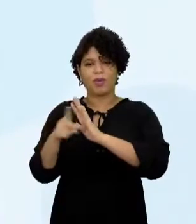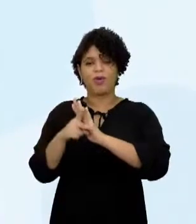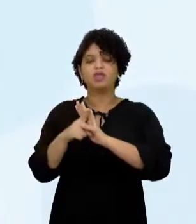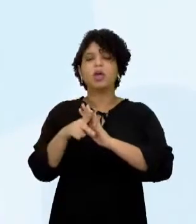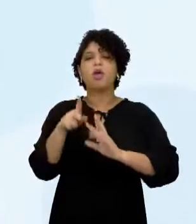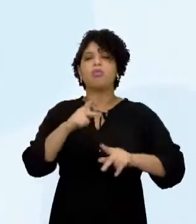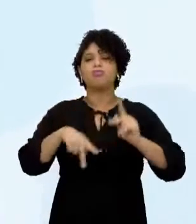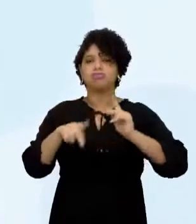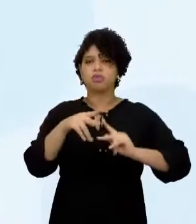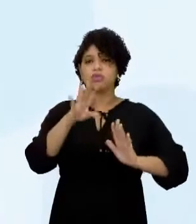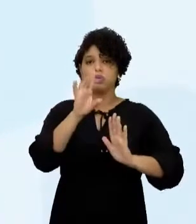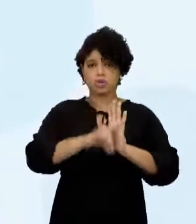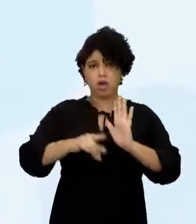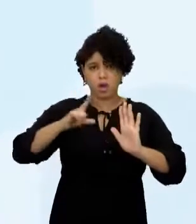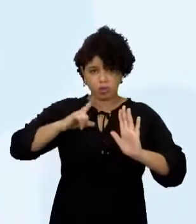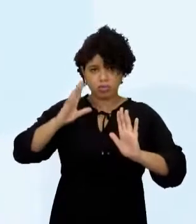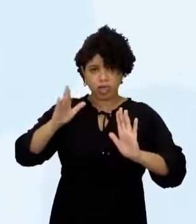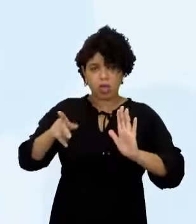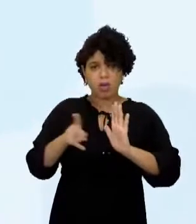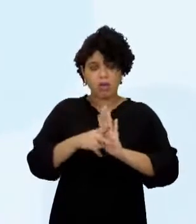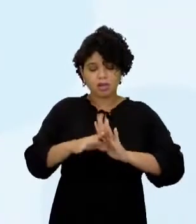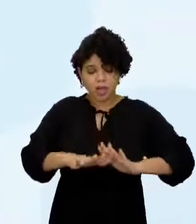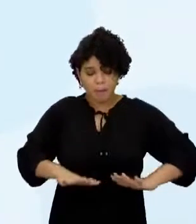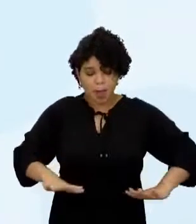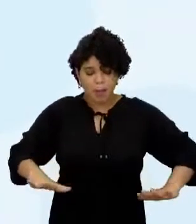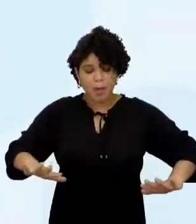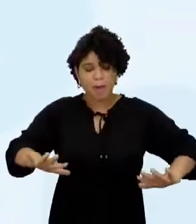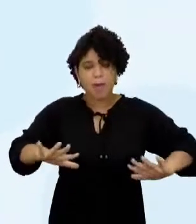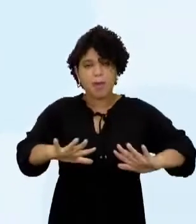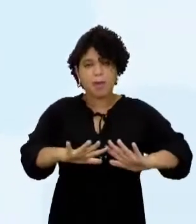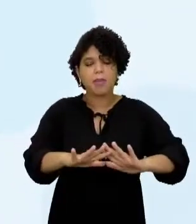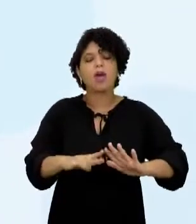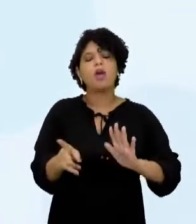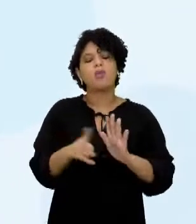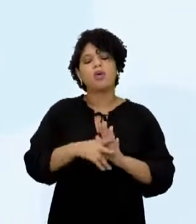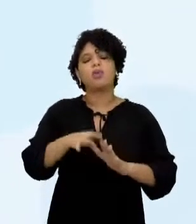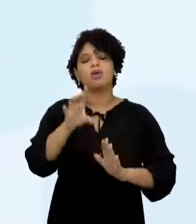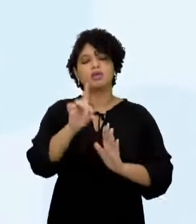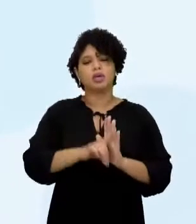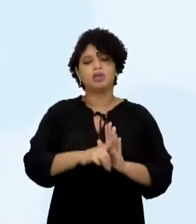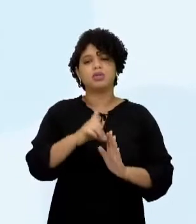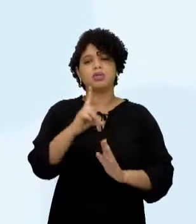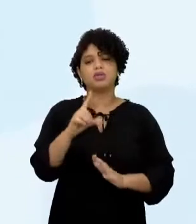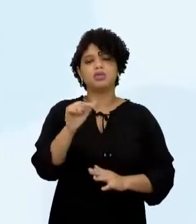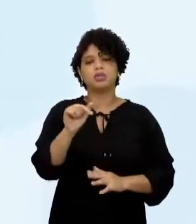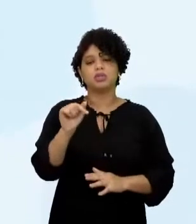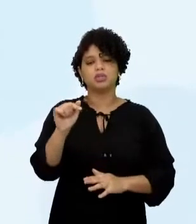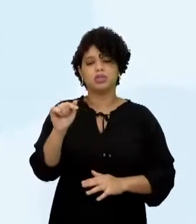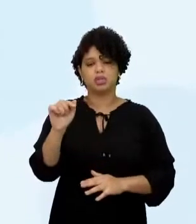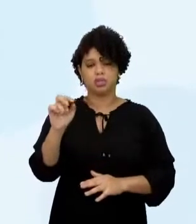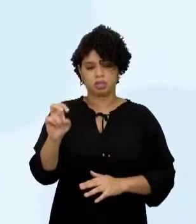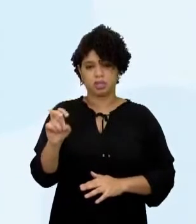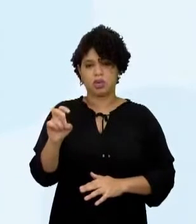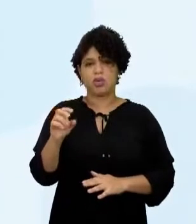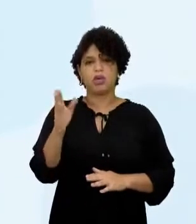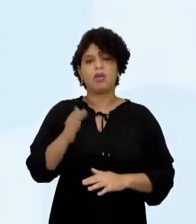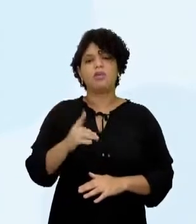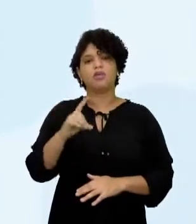indígenas Cujo processo de demarcação É disciplinado Pelo decreto 1775 Barra 1996